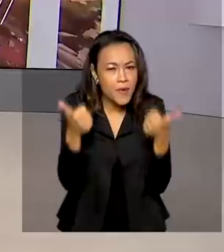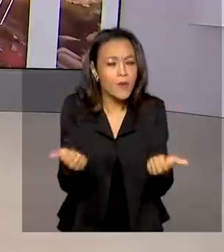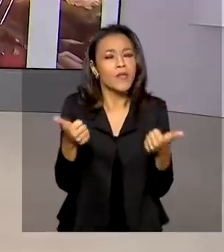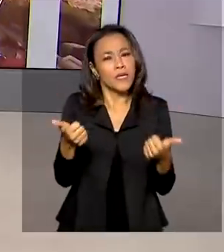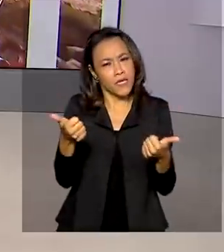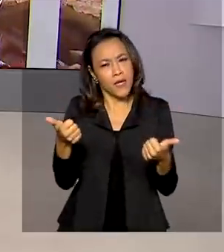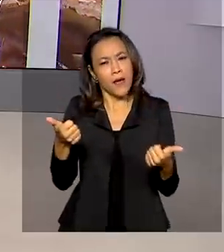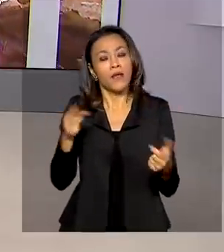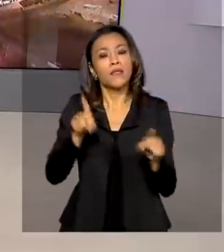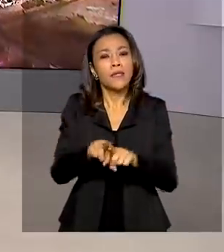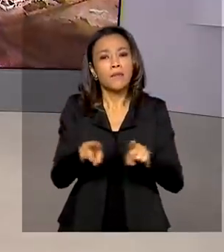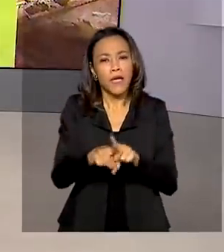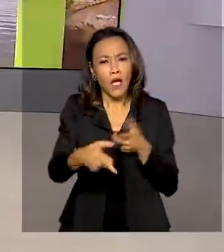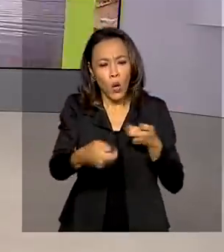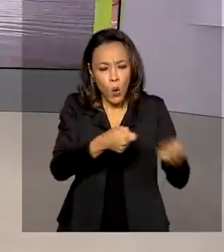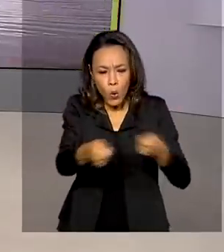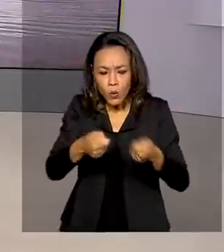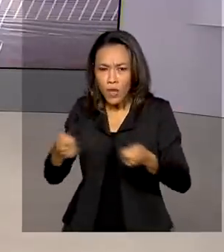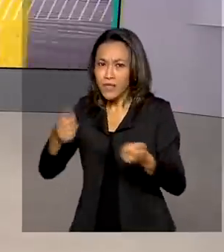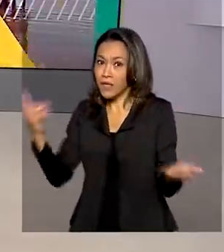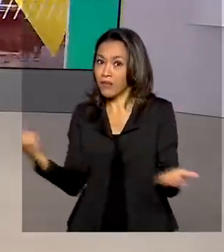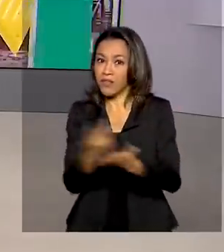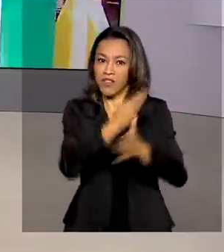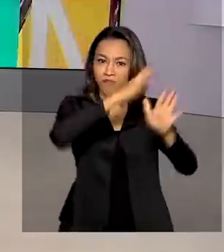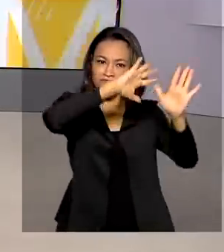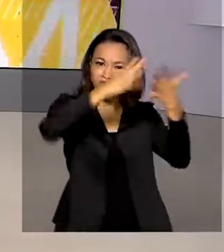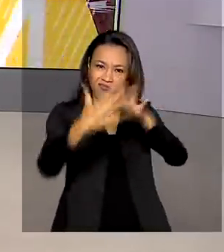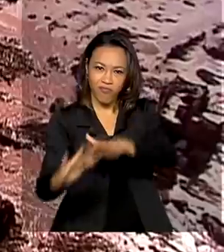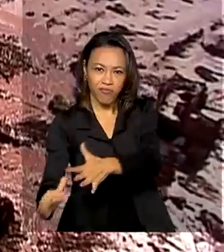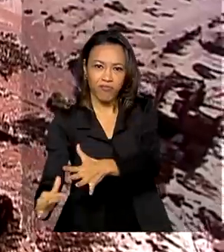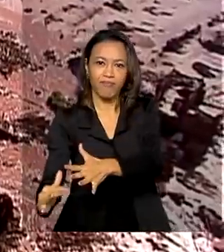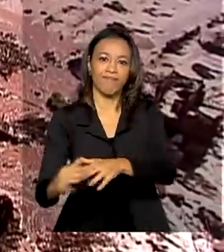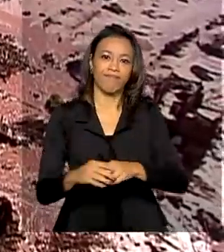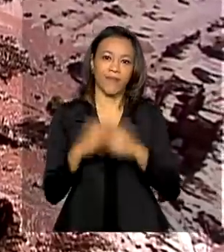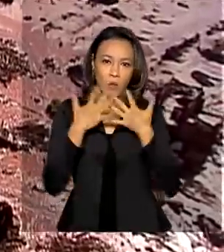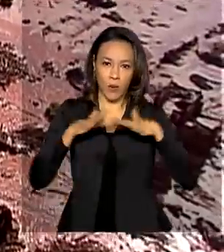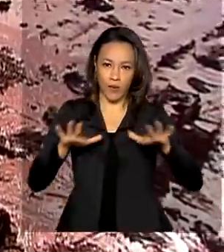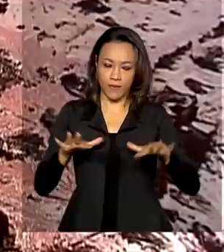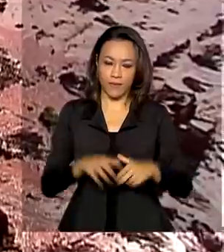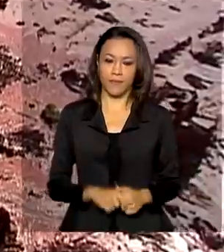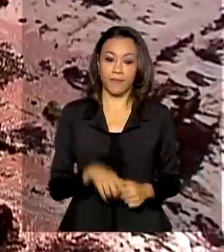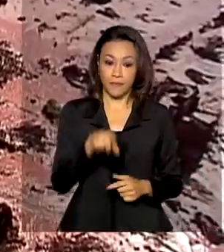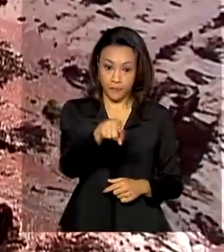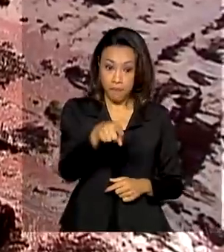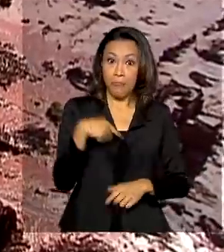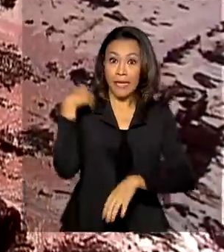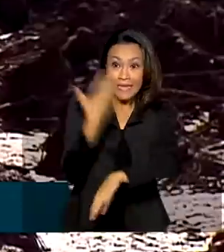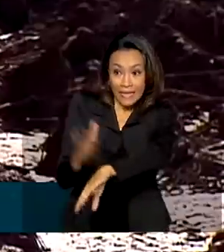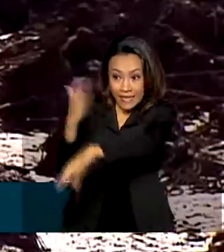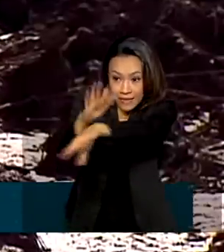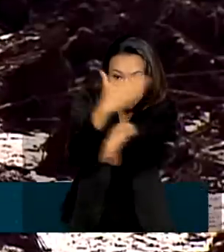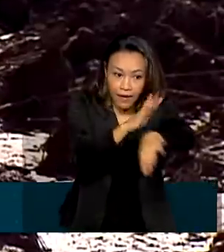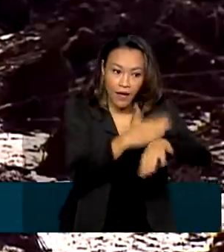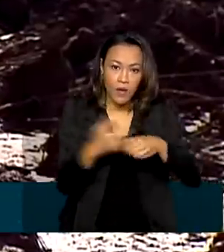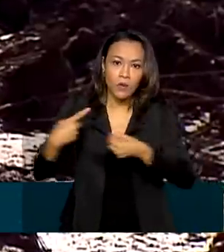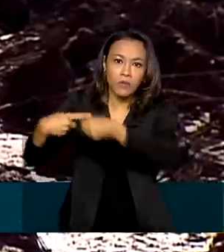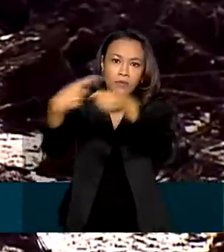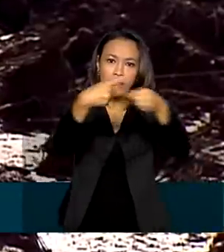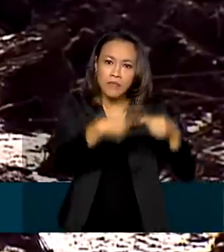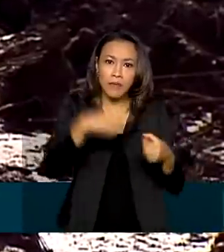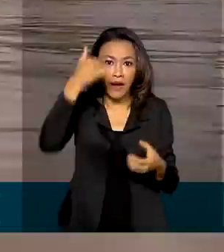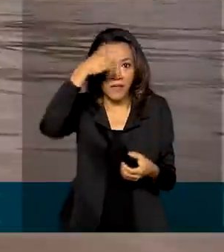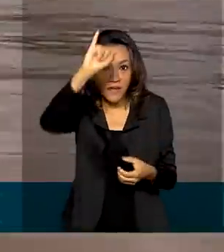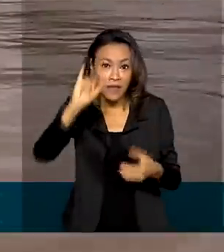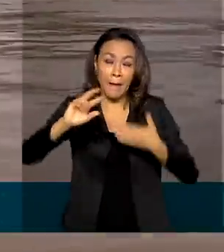e controle nos casos de desastres naturais. Capacitar os municípios para prevenir possíveis